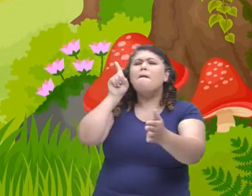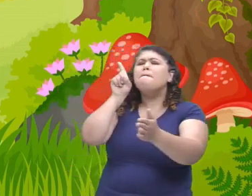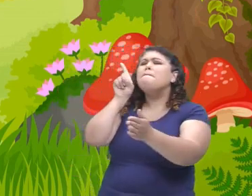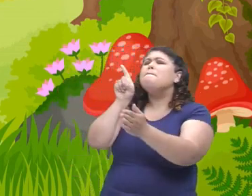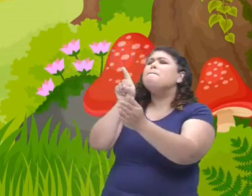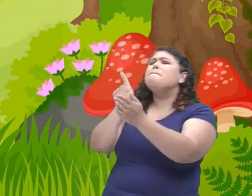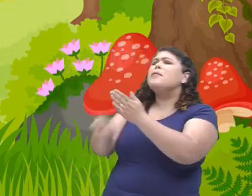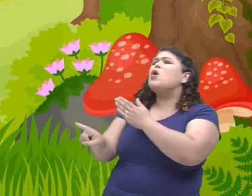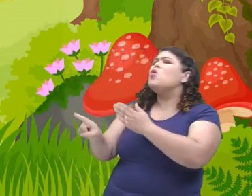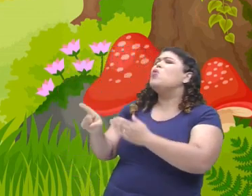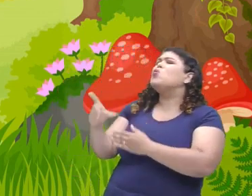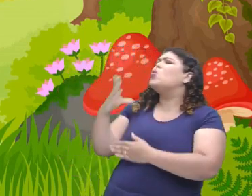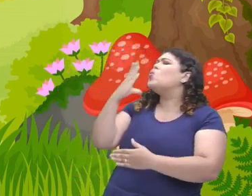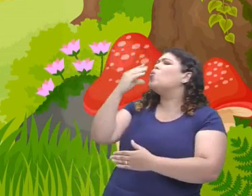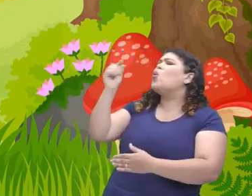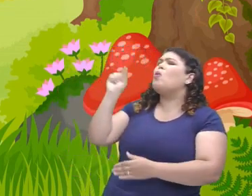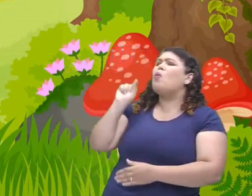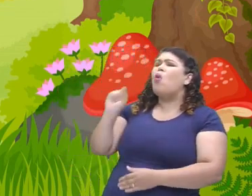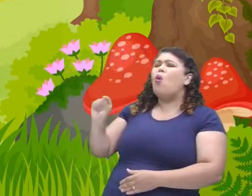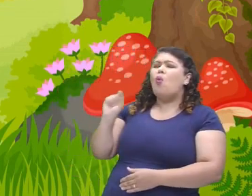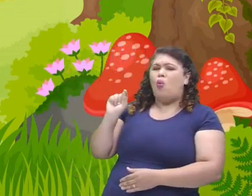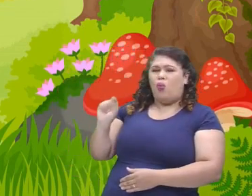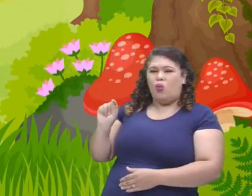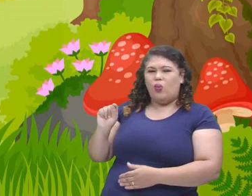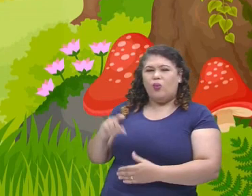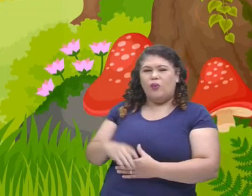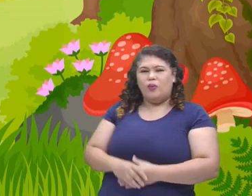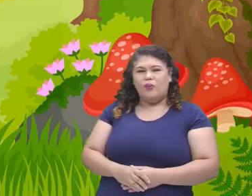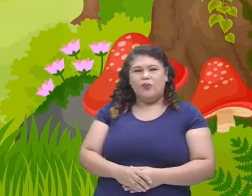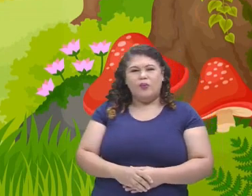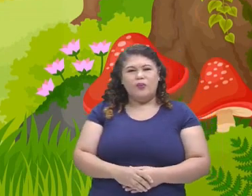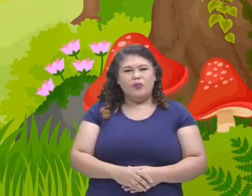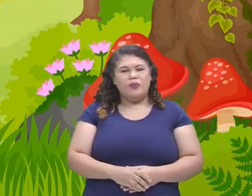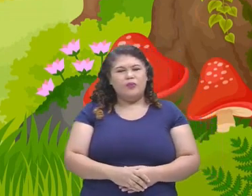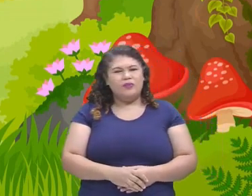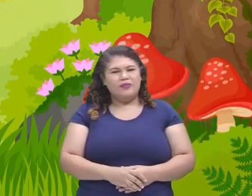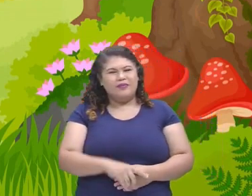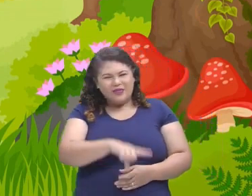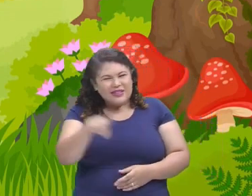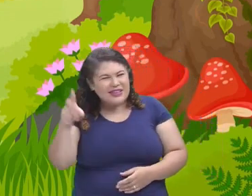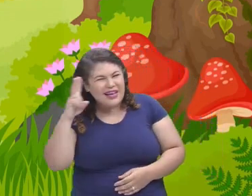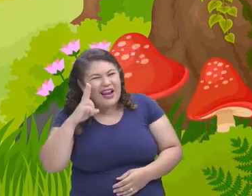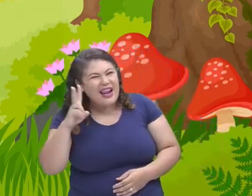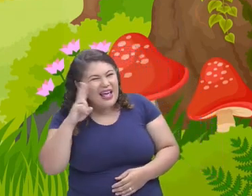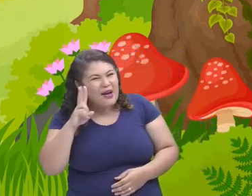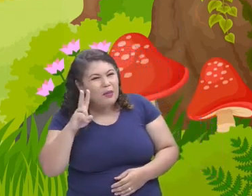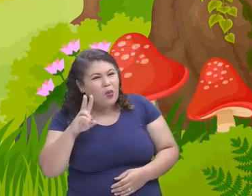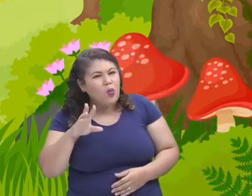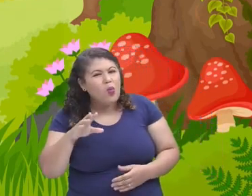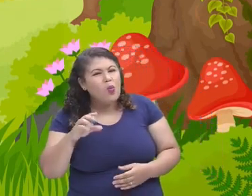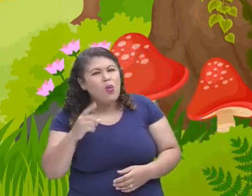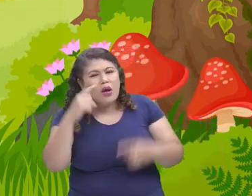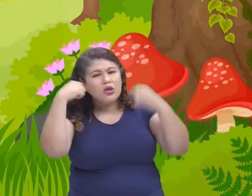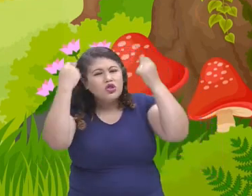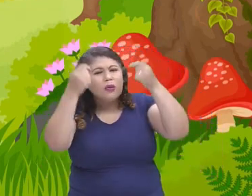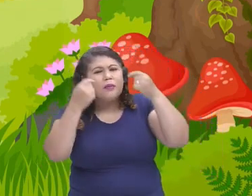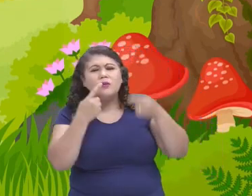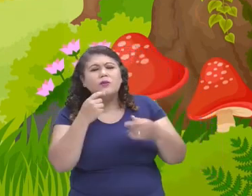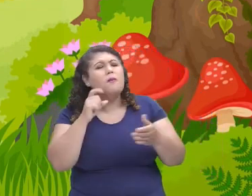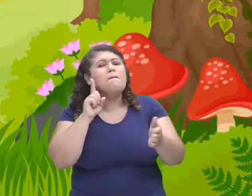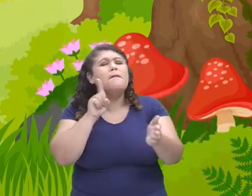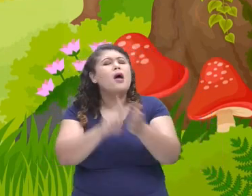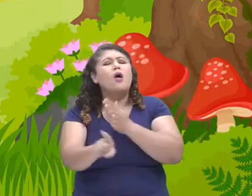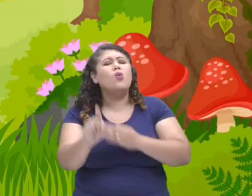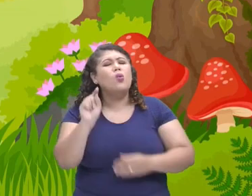Lobo Mal, desforçado de vovozinha? Lembram disso, crianças? O nosso tempo agora vai